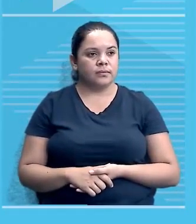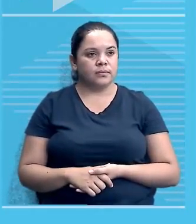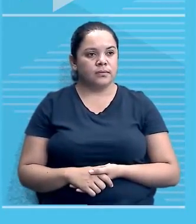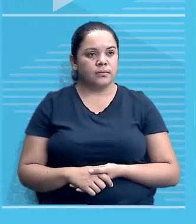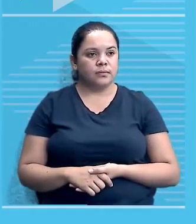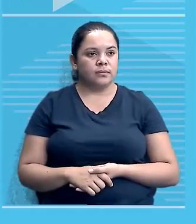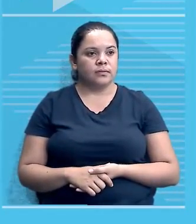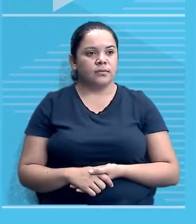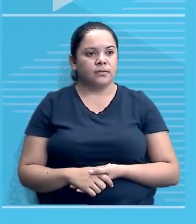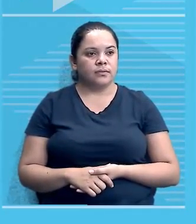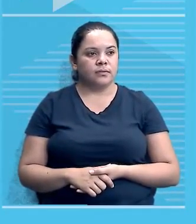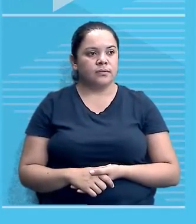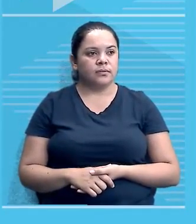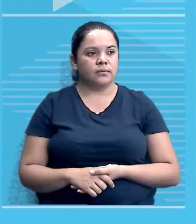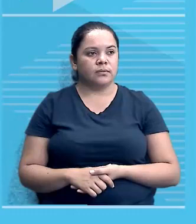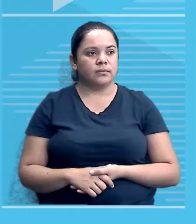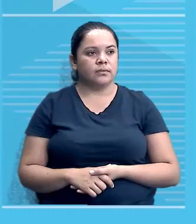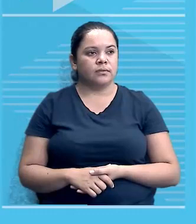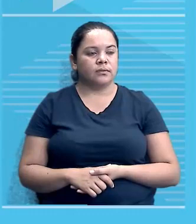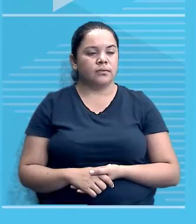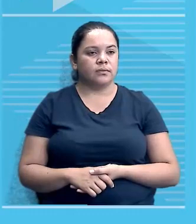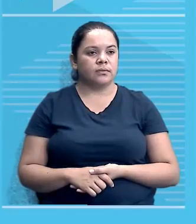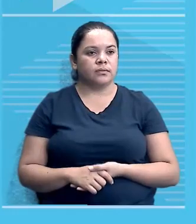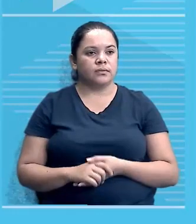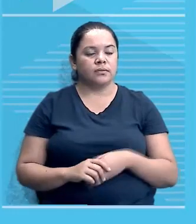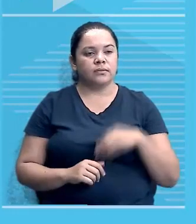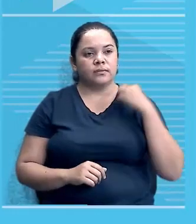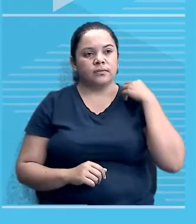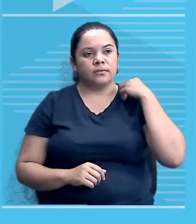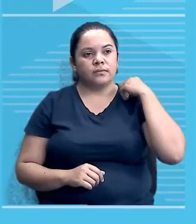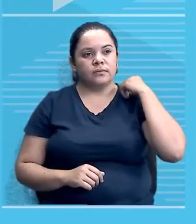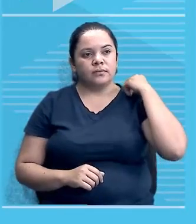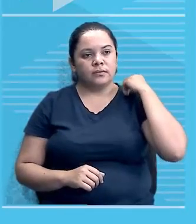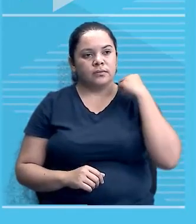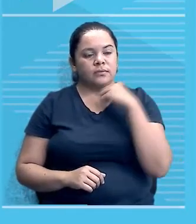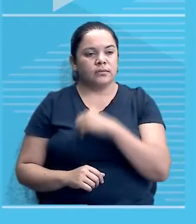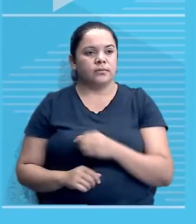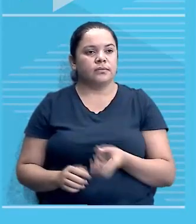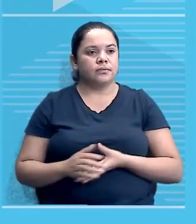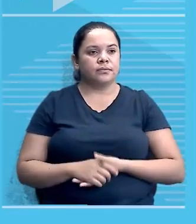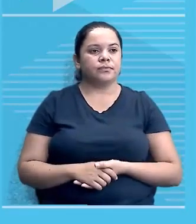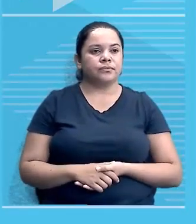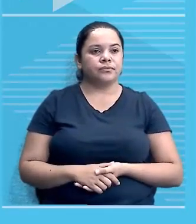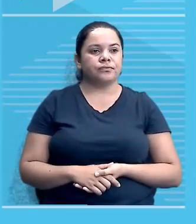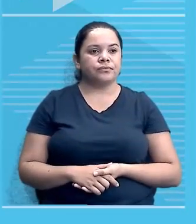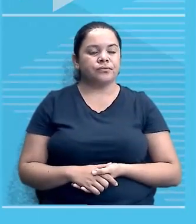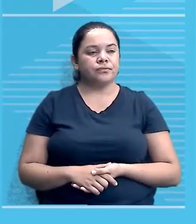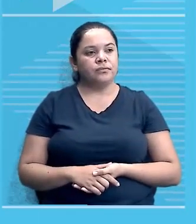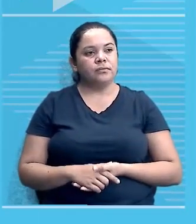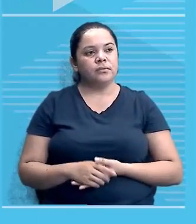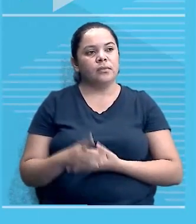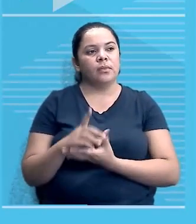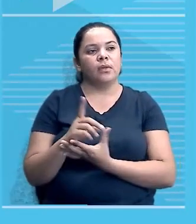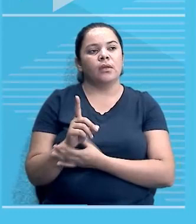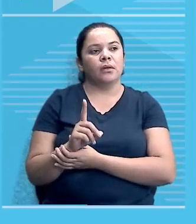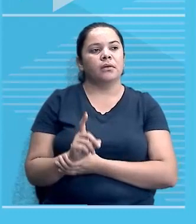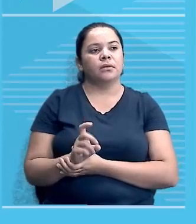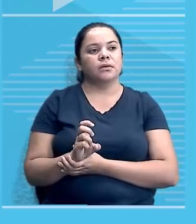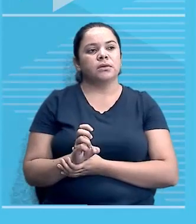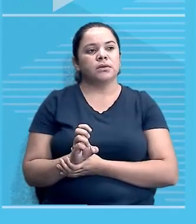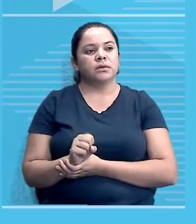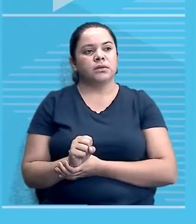interessante. Descolonização, nós até questionamos esse conceito anteriormente,